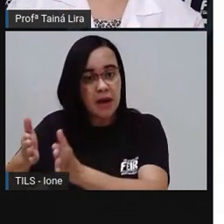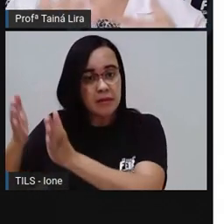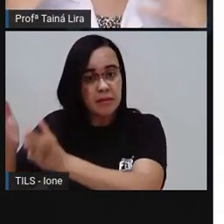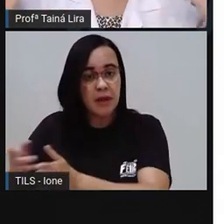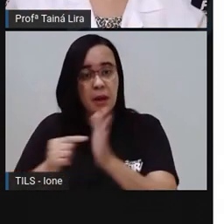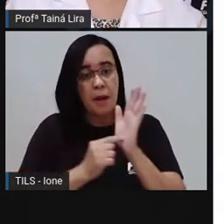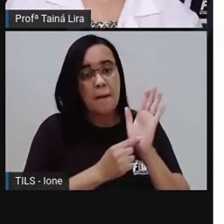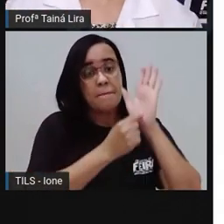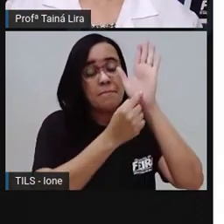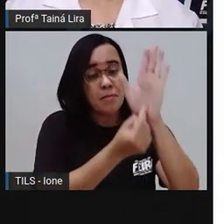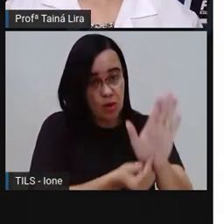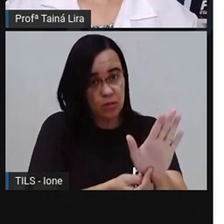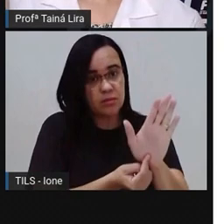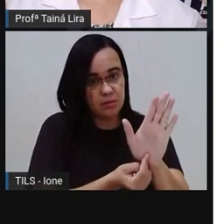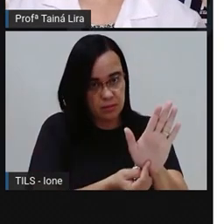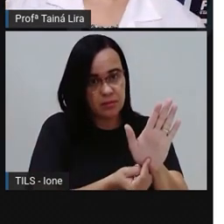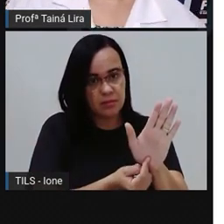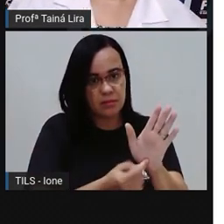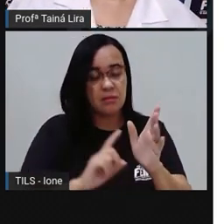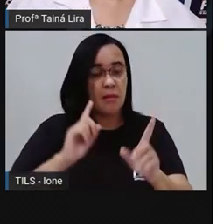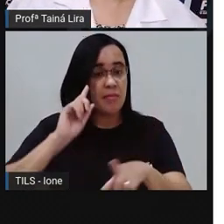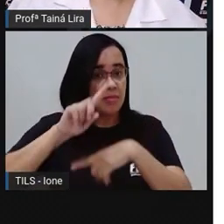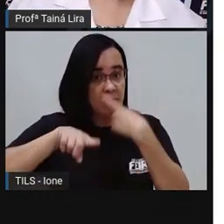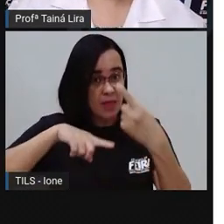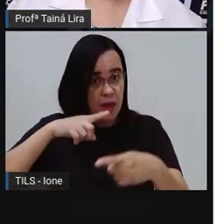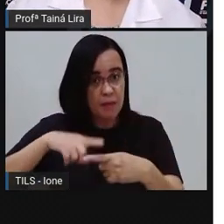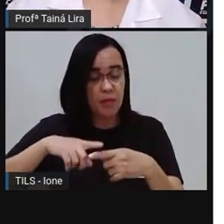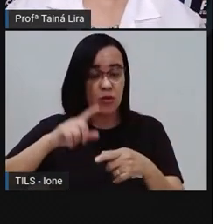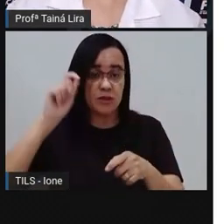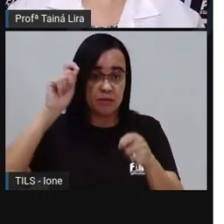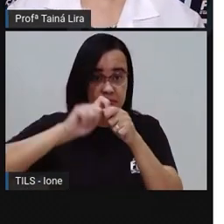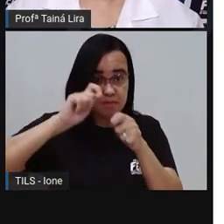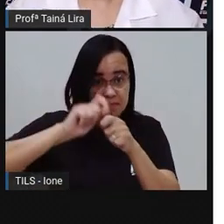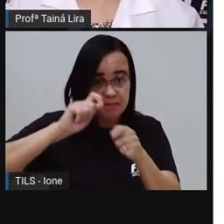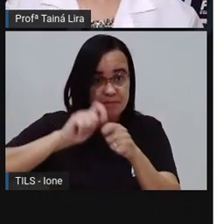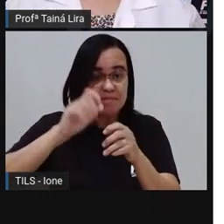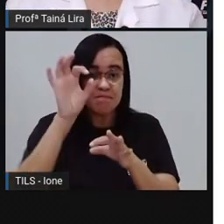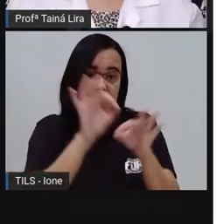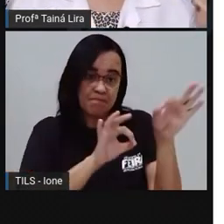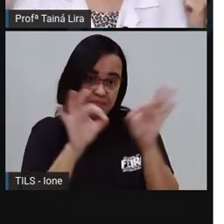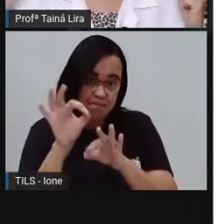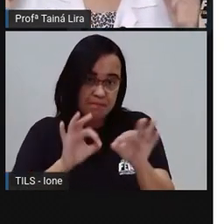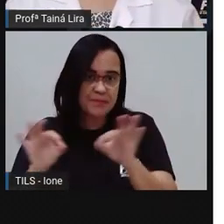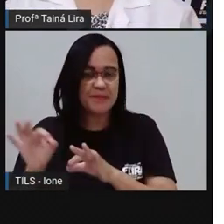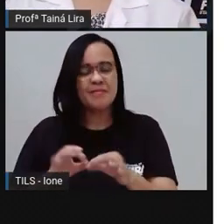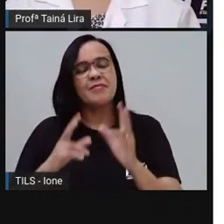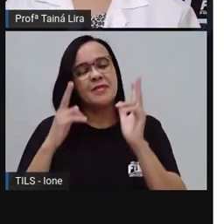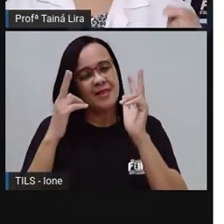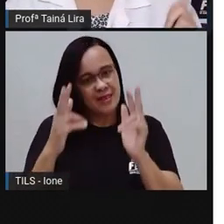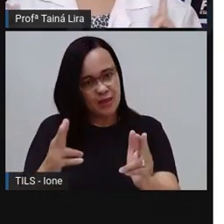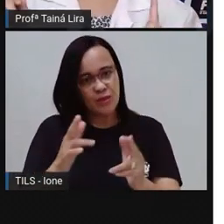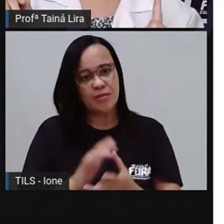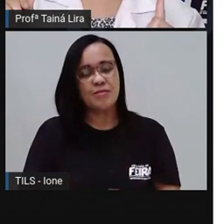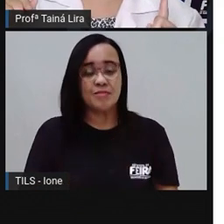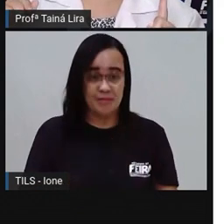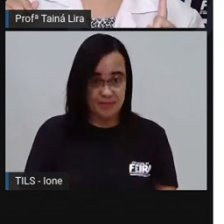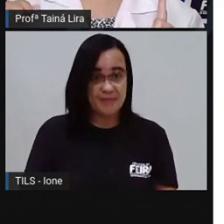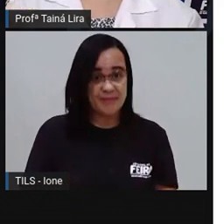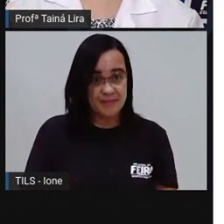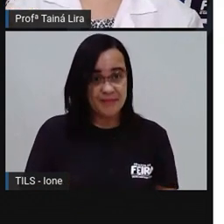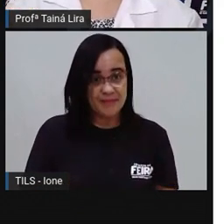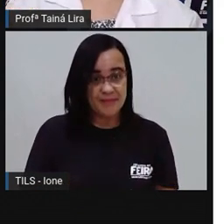executar aí A sua receita Tá bom? É o momento que se você quiser Você pode